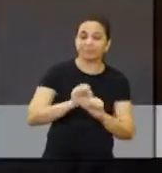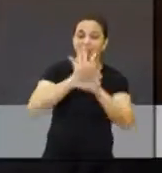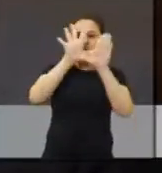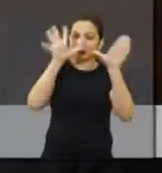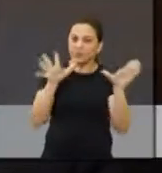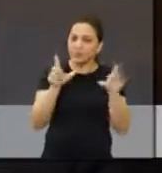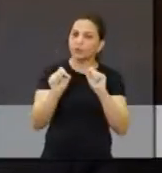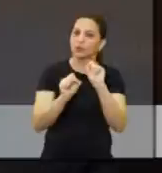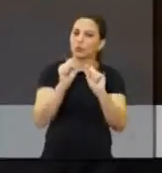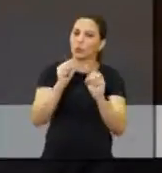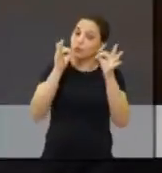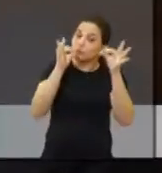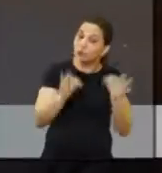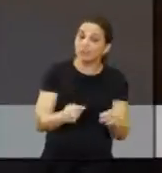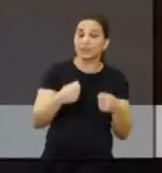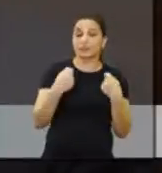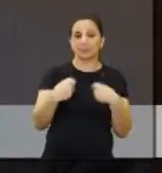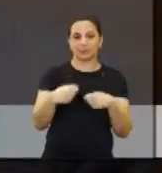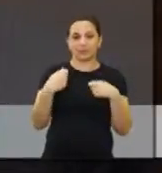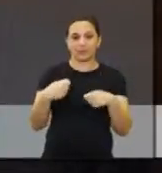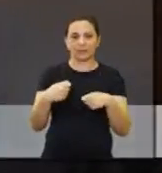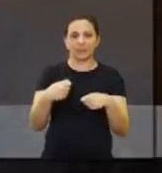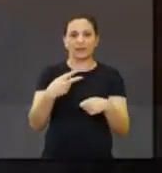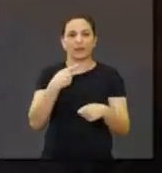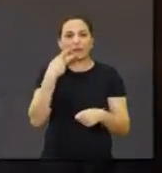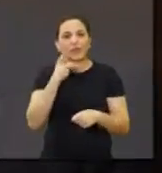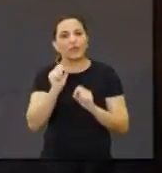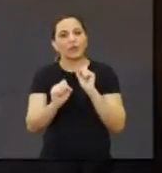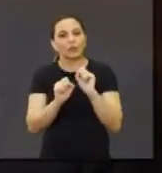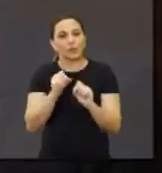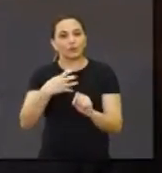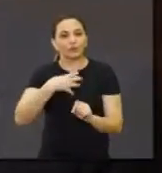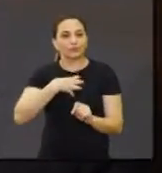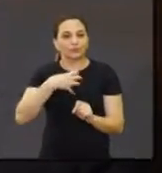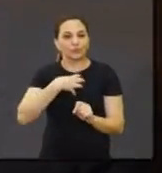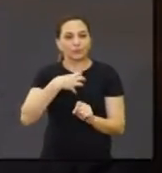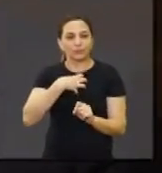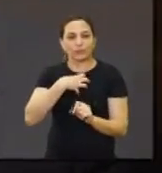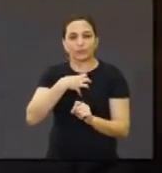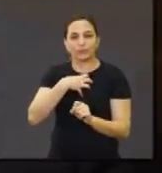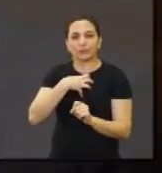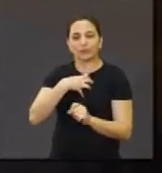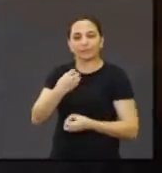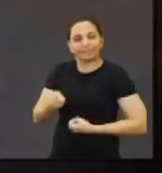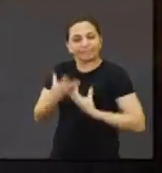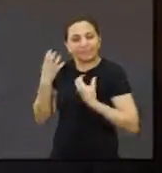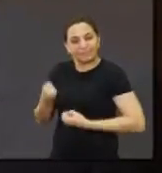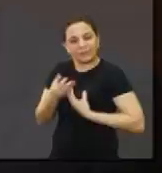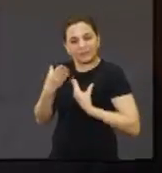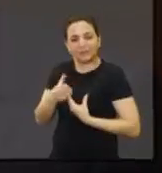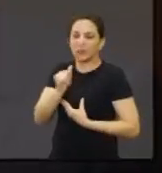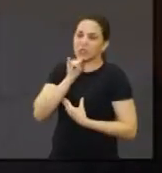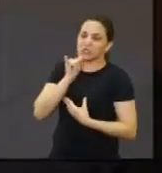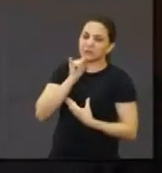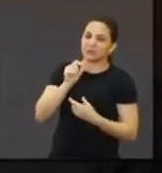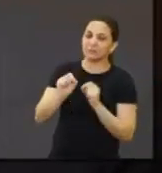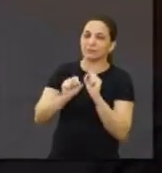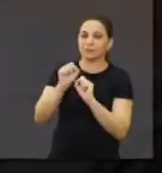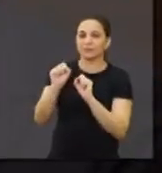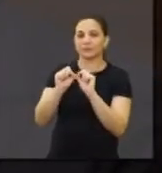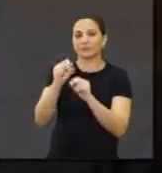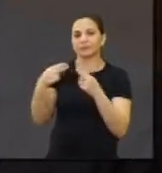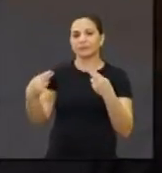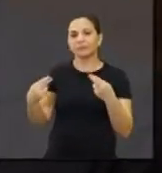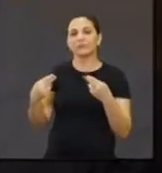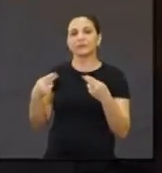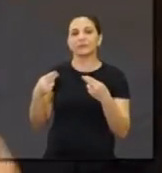fazer, fazer o certo. Eu falei aqui, de maneira até exagerando alguns exemplos, mas é o